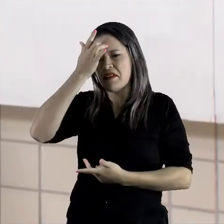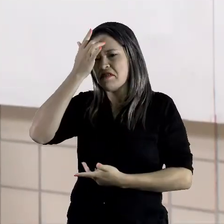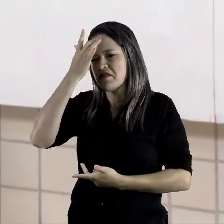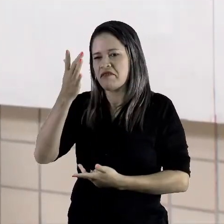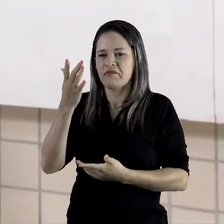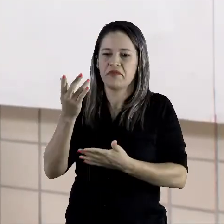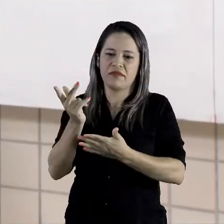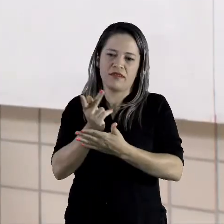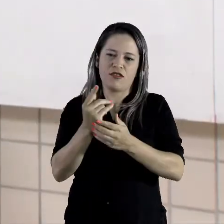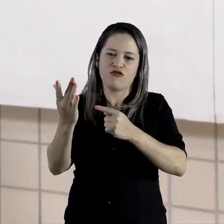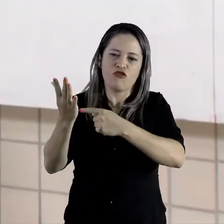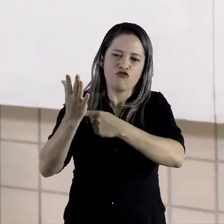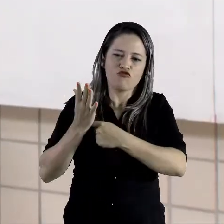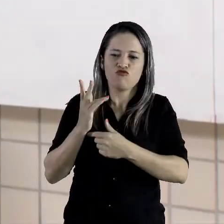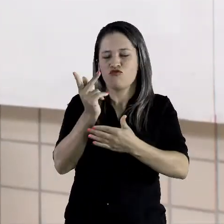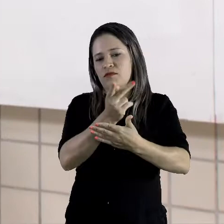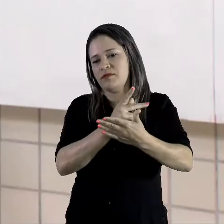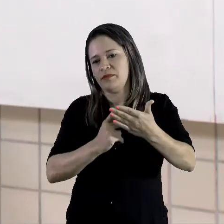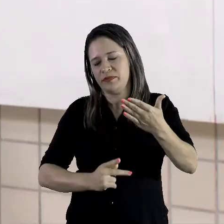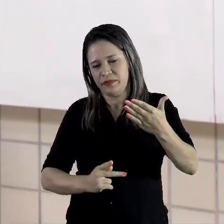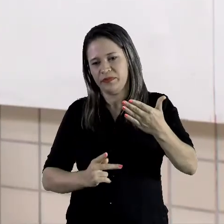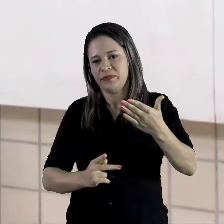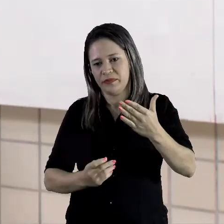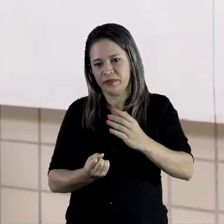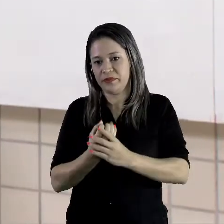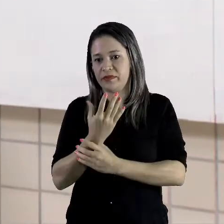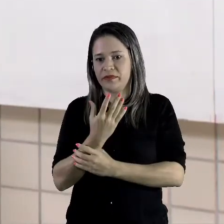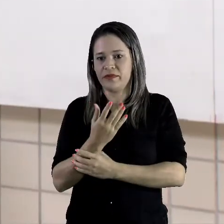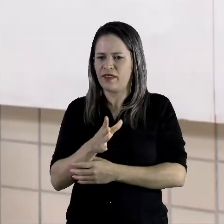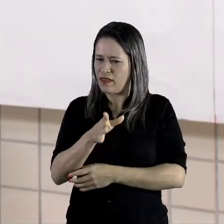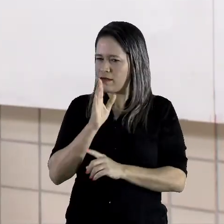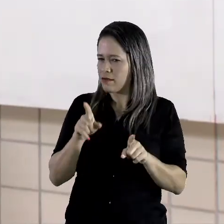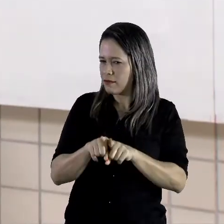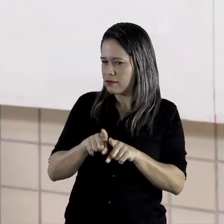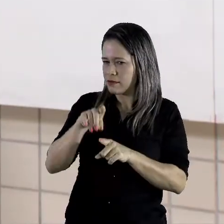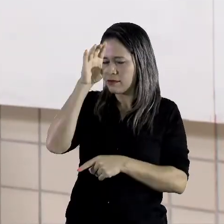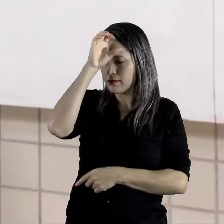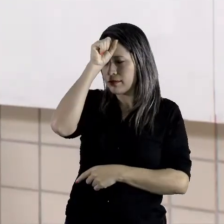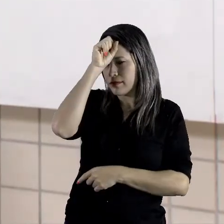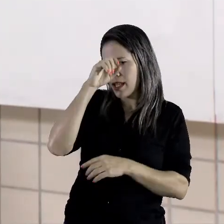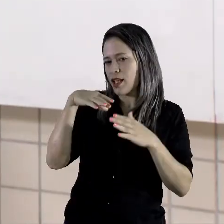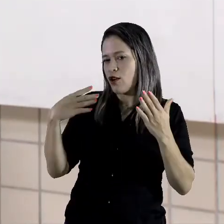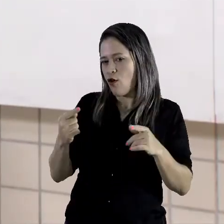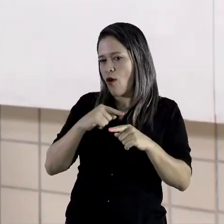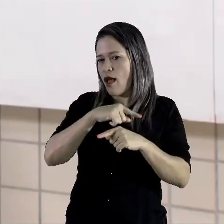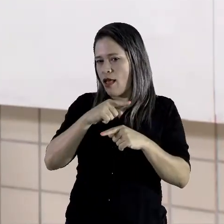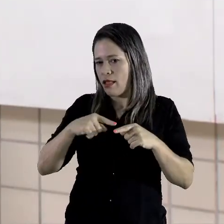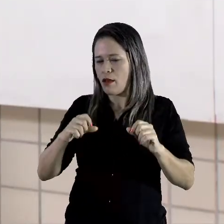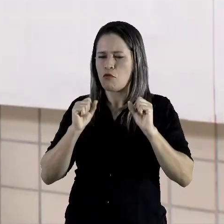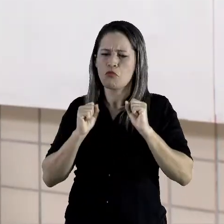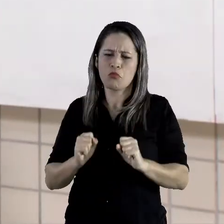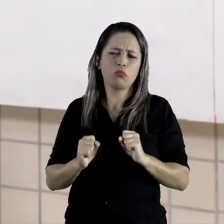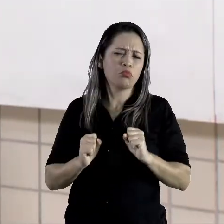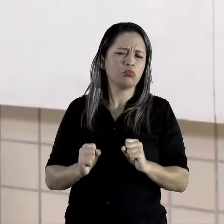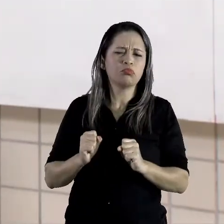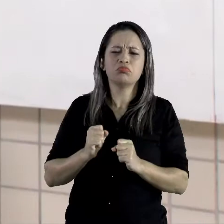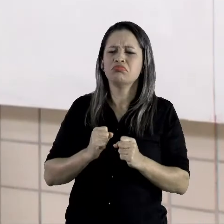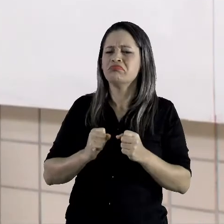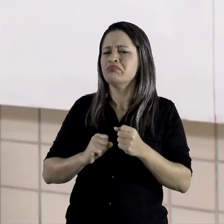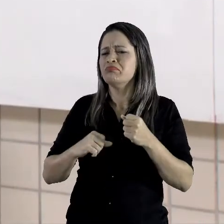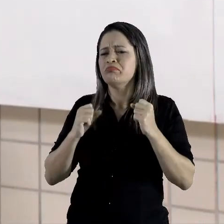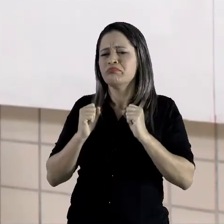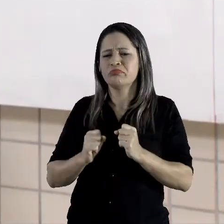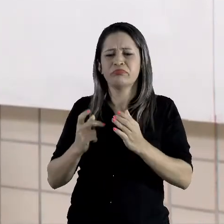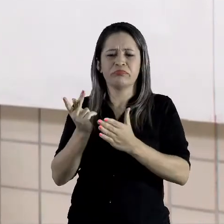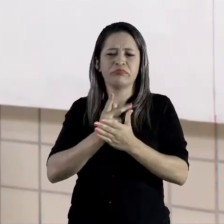desenhos. E também já aprendeu que com as linhas podemos desenhar o que a nossa imaginação